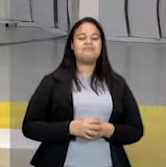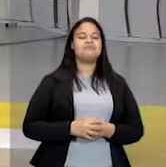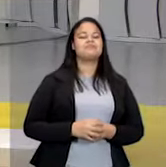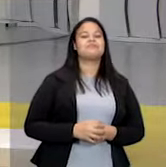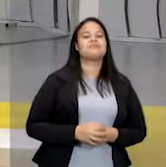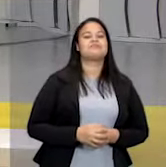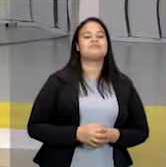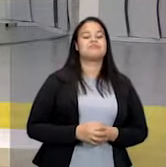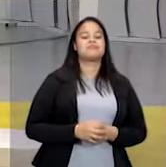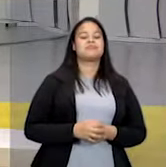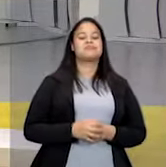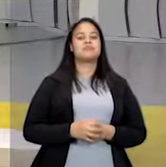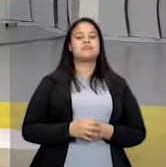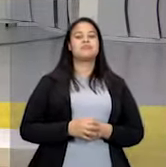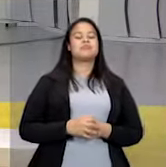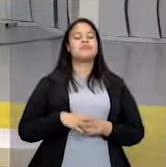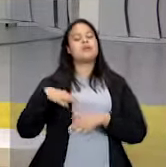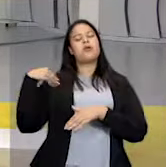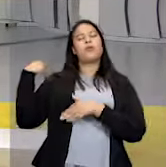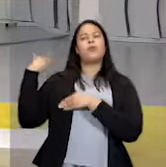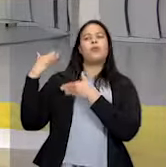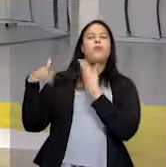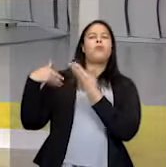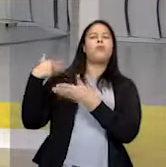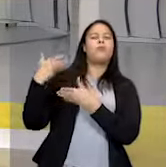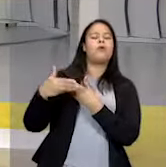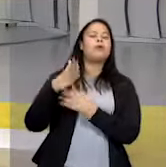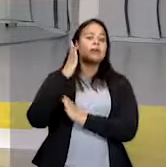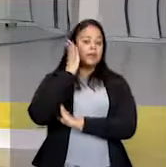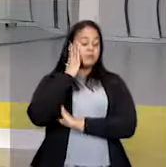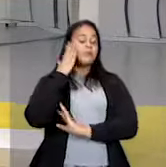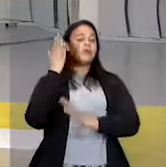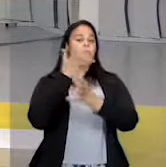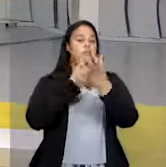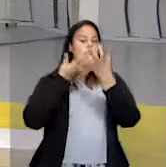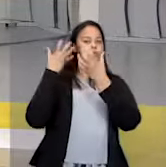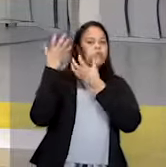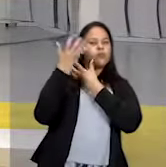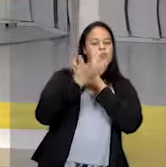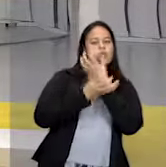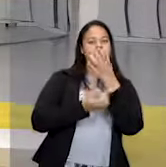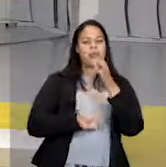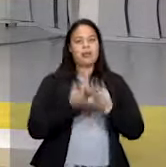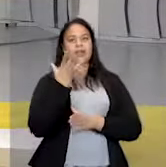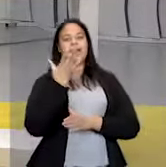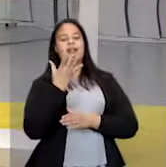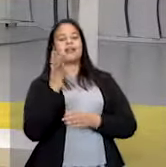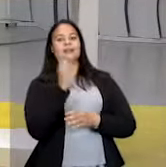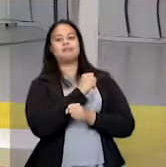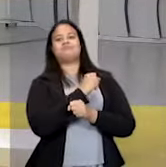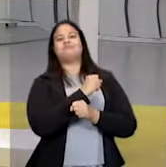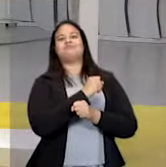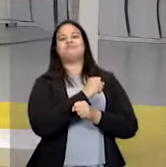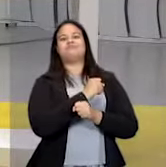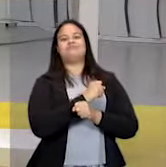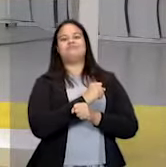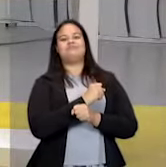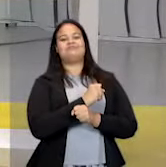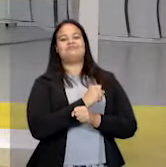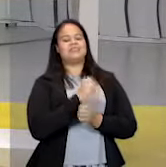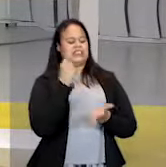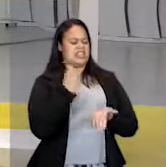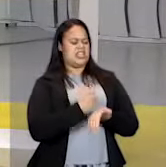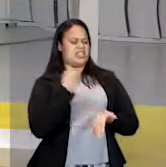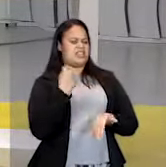Ah! Com o passar do tempo, sabiam que as músicas eram improvisadas, né? A música era tocada por improviso. Não tinha como